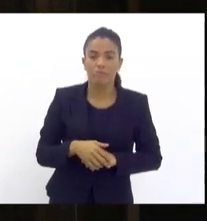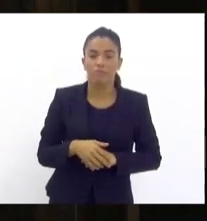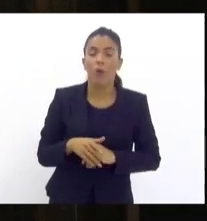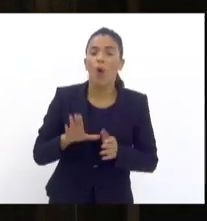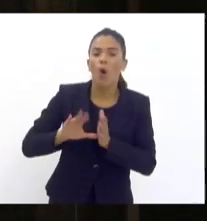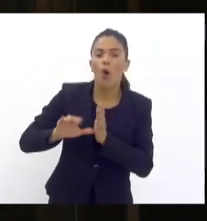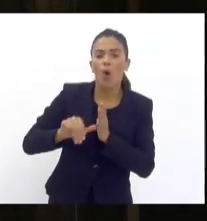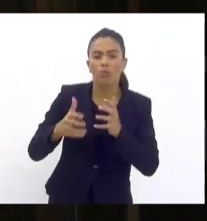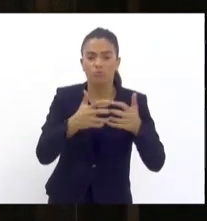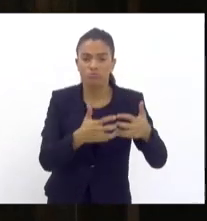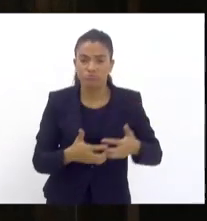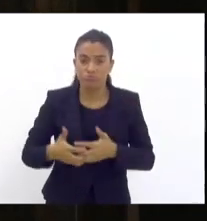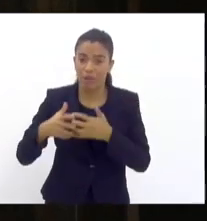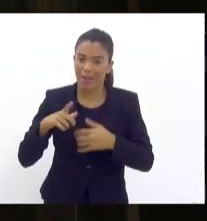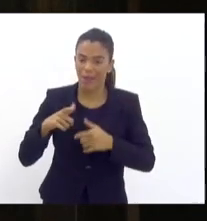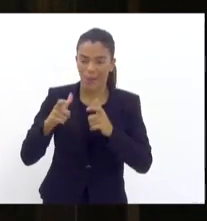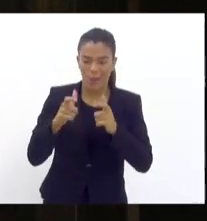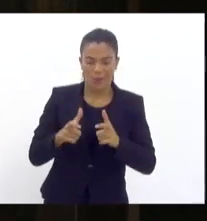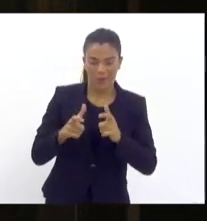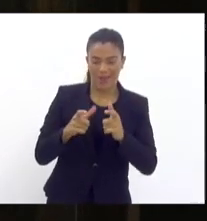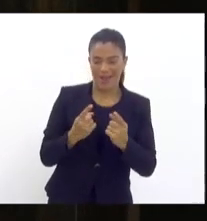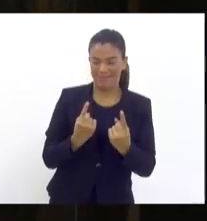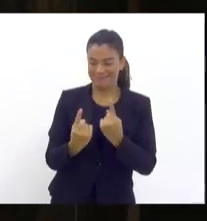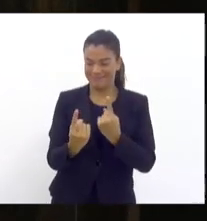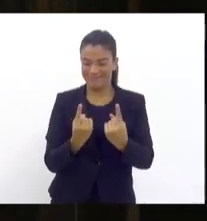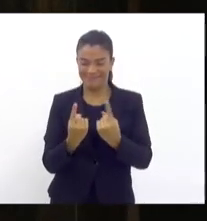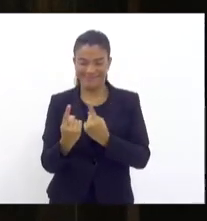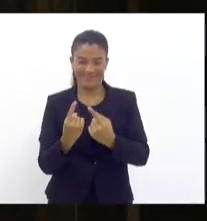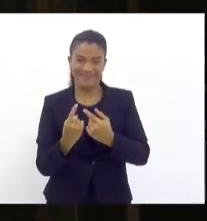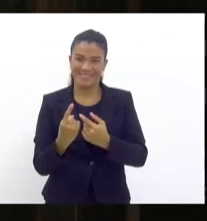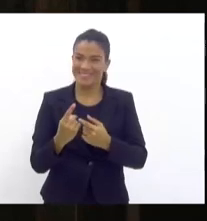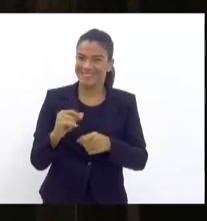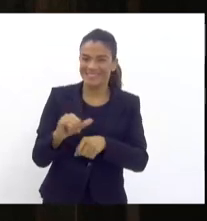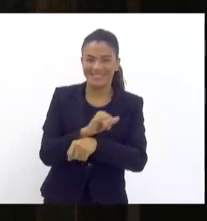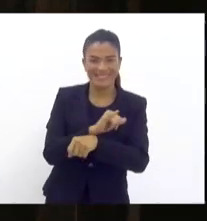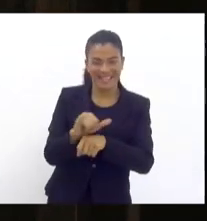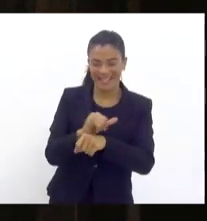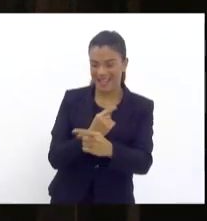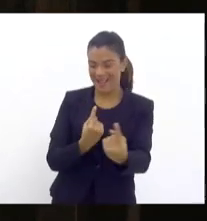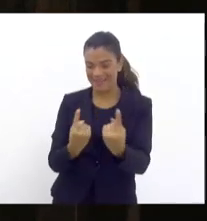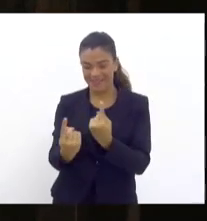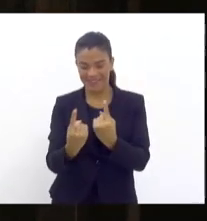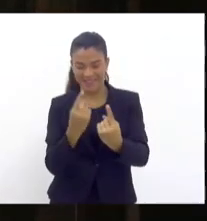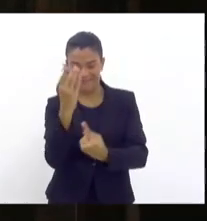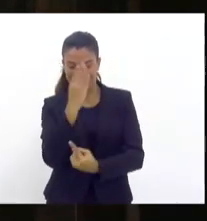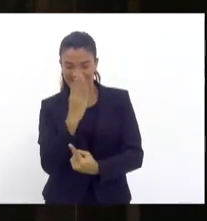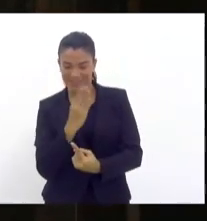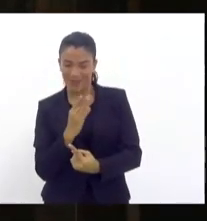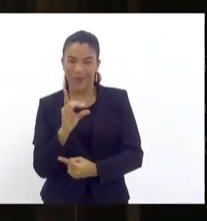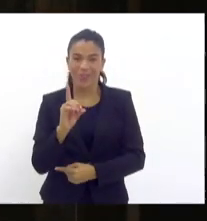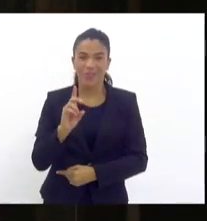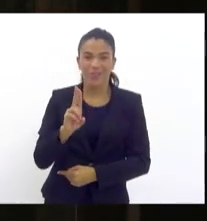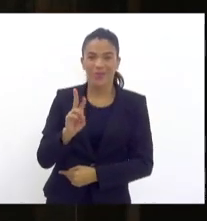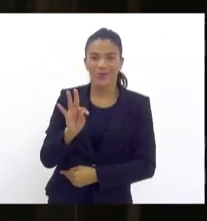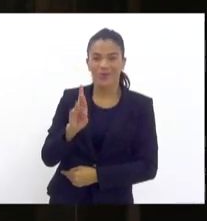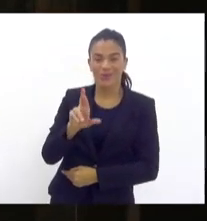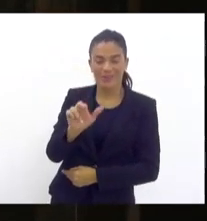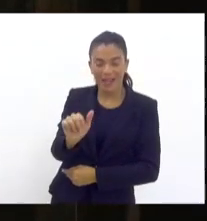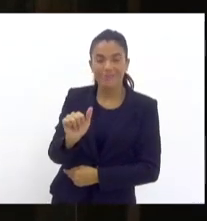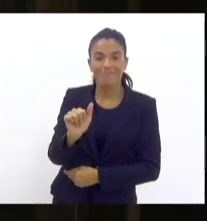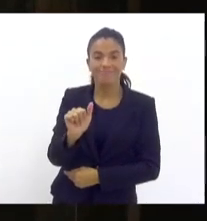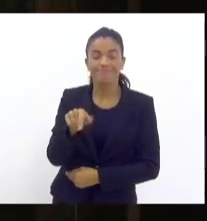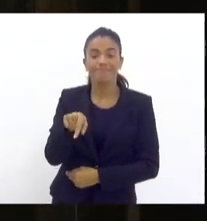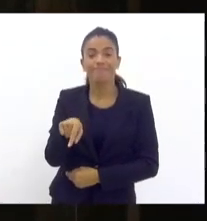local estratégico onde ele se encontra, a confluência da Vila Brasil com a Dutra, e